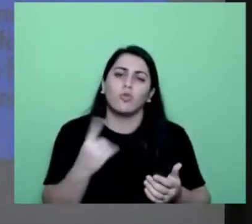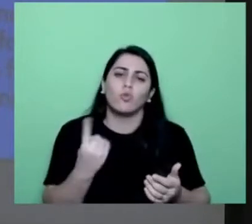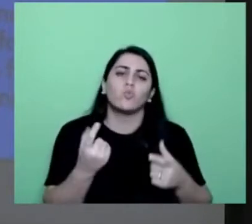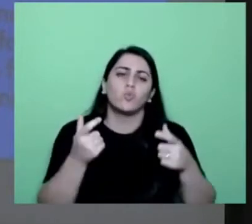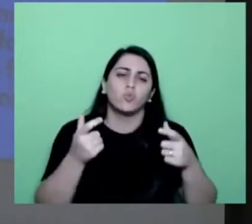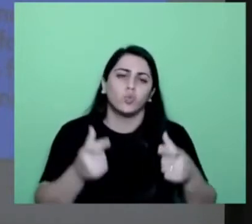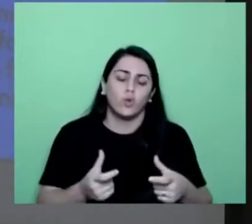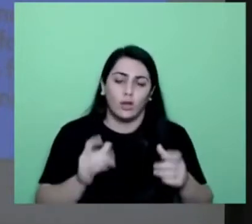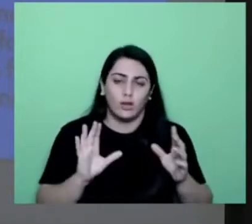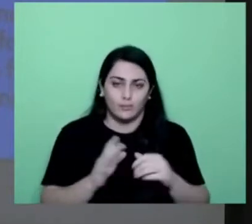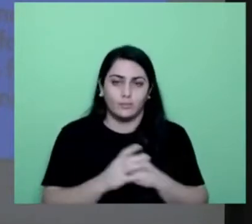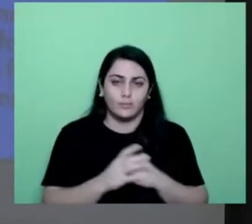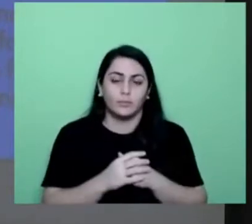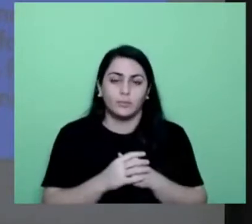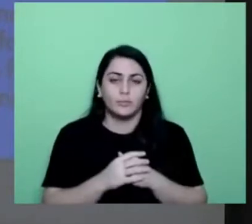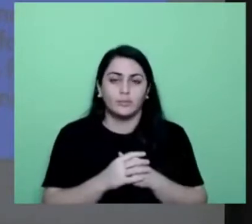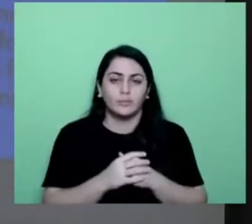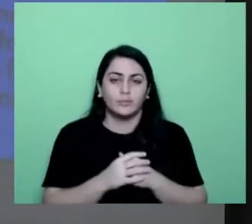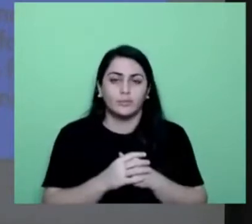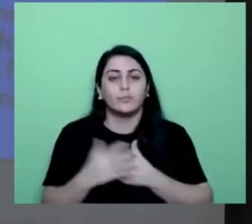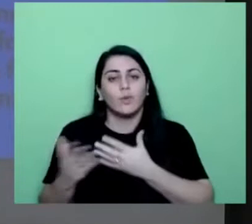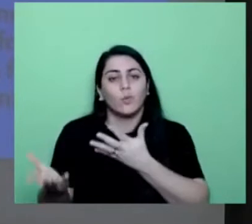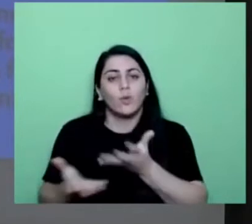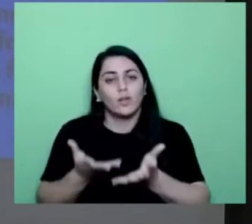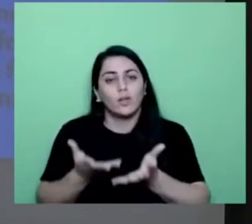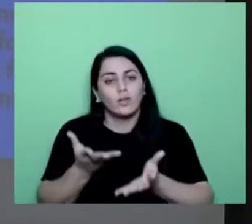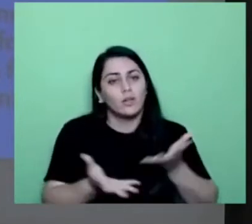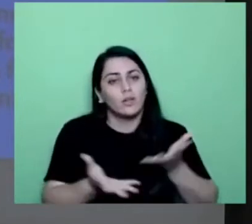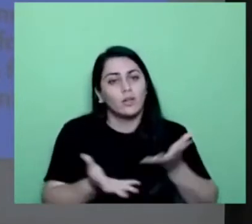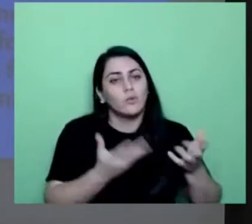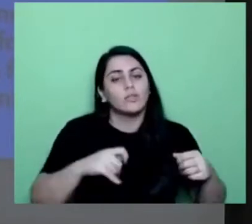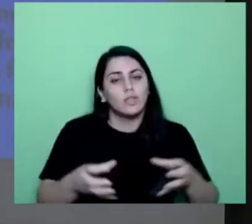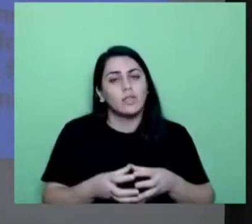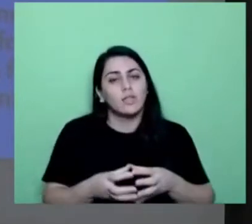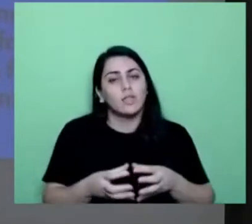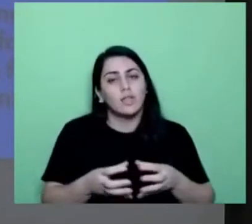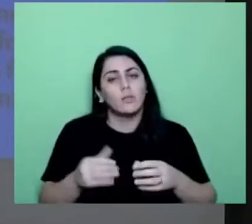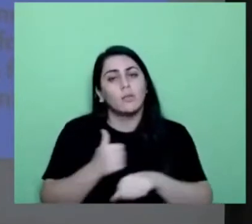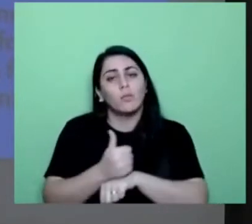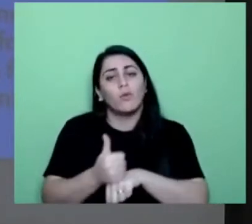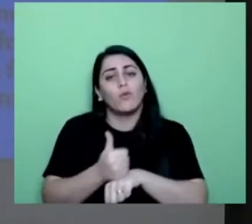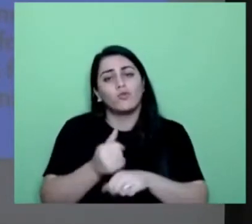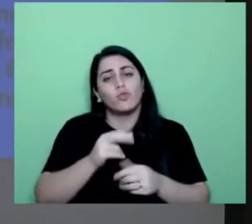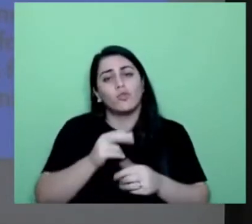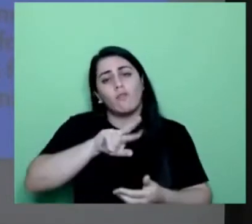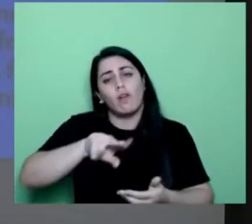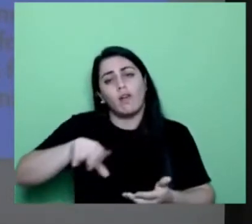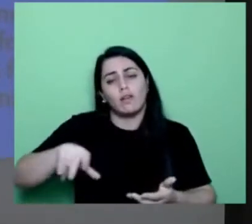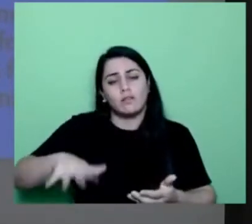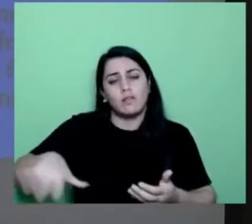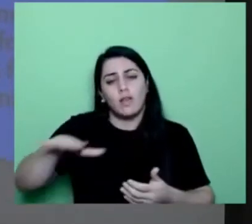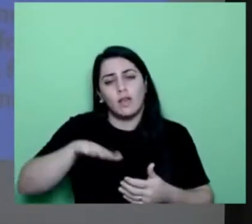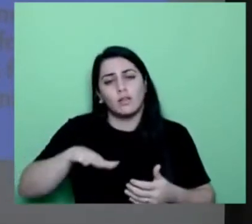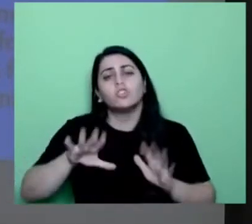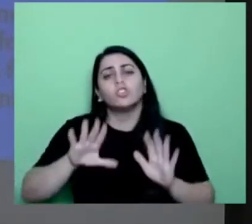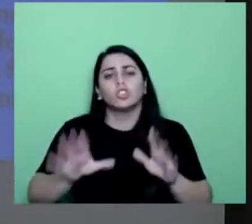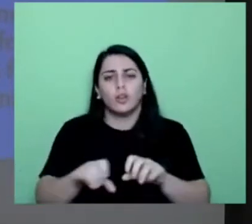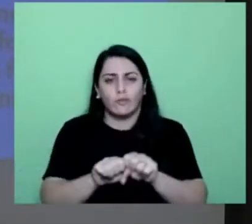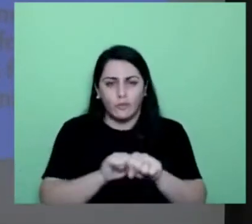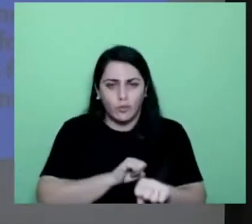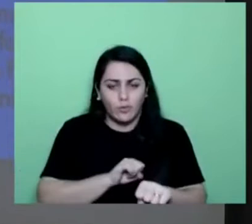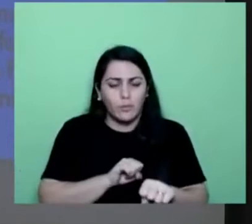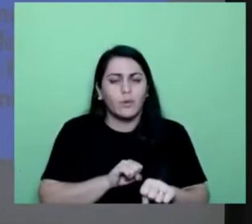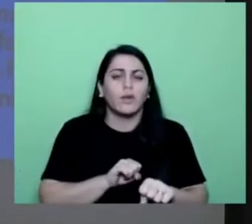O serviço deve contar com uma equipe de multiprofissionais devidamente formado em